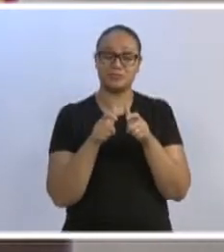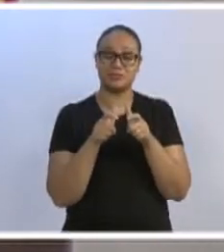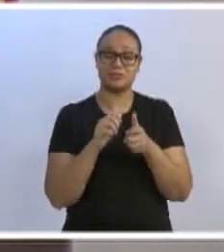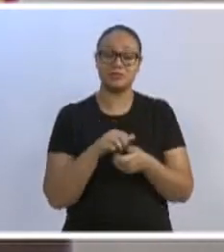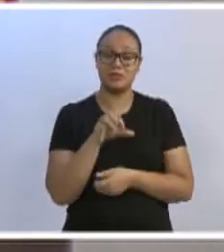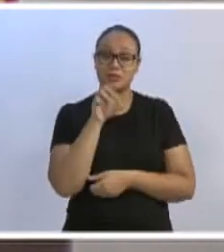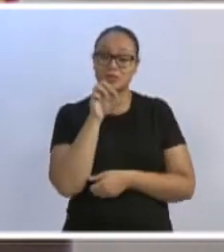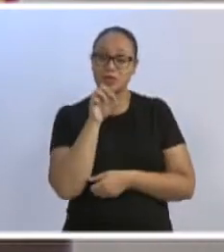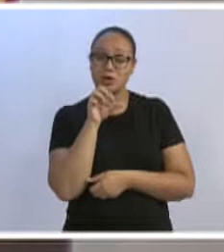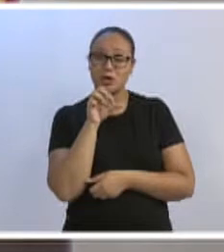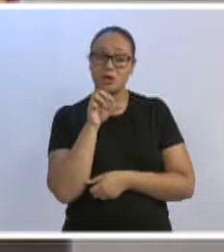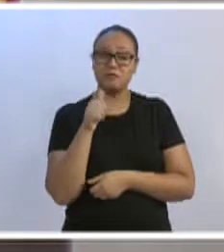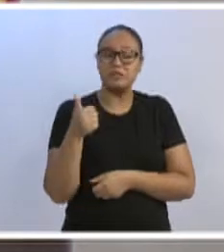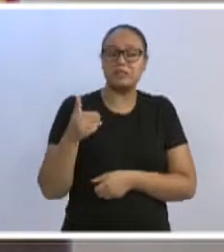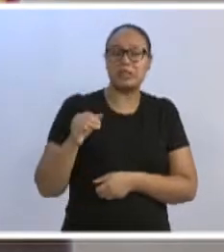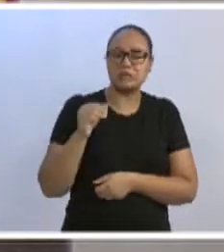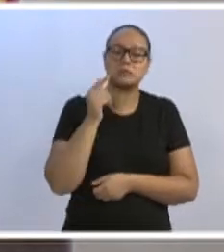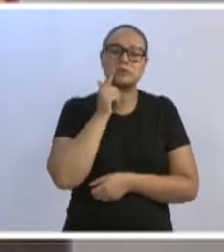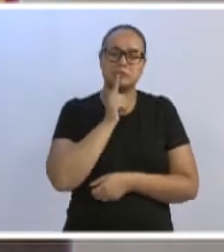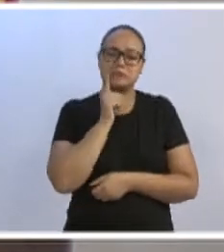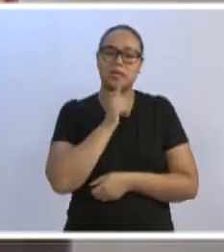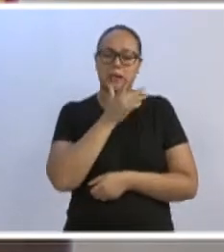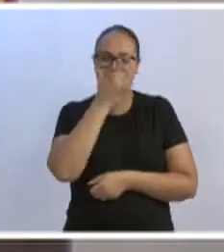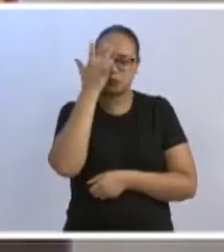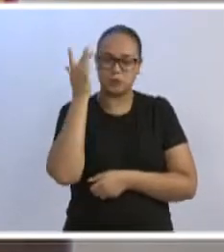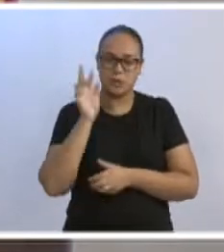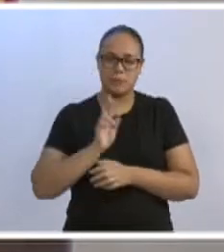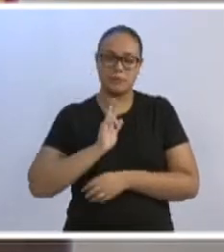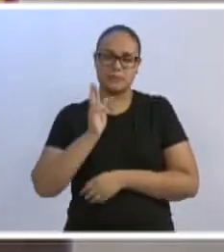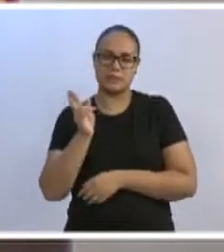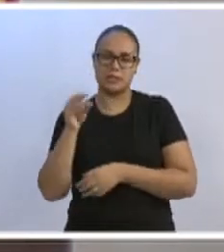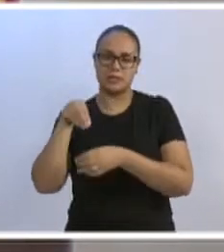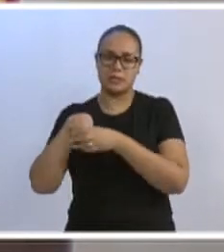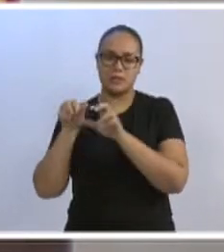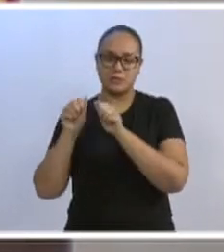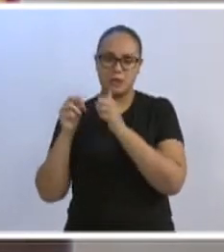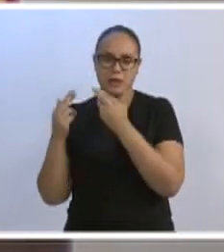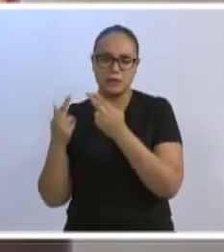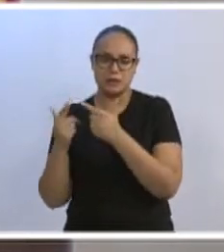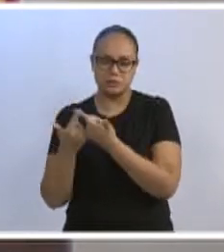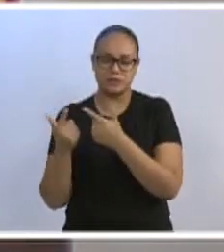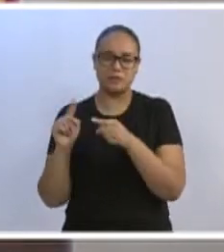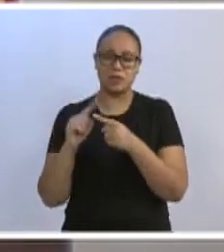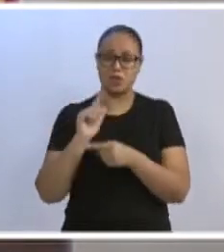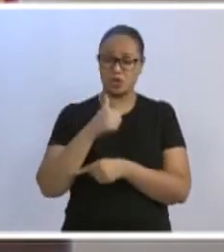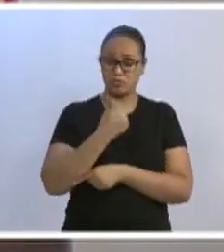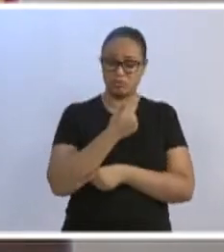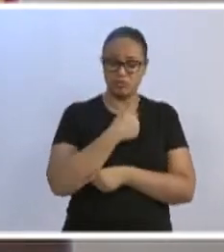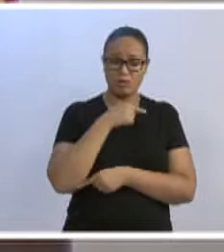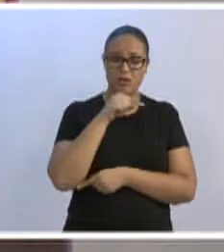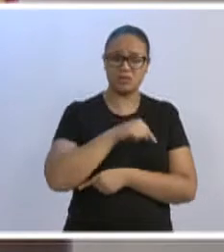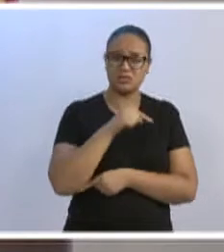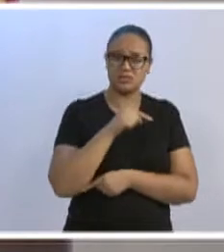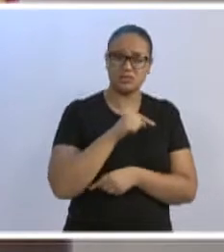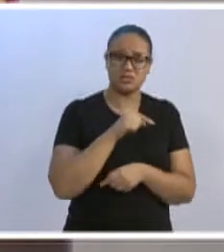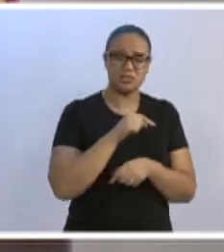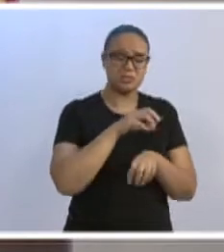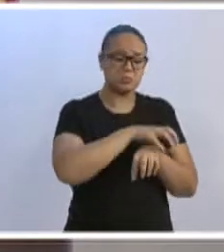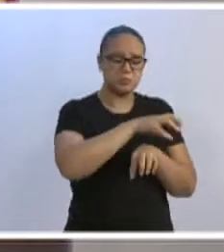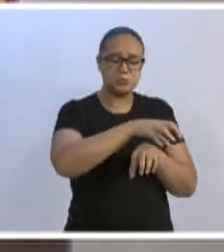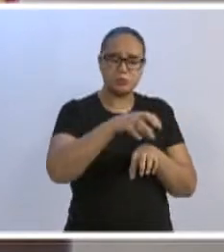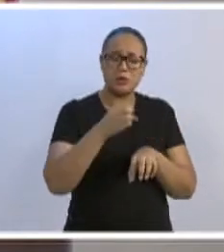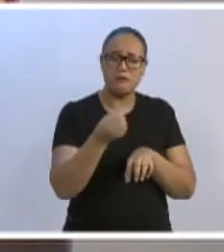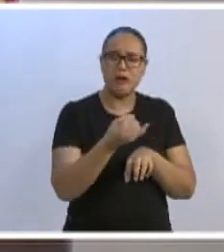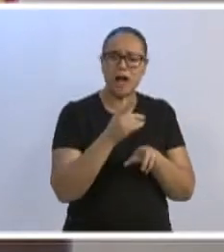representantes Blumenau e região aqui, que pega aí toda a nossa região do Médio, do Alto Vale, Vale do Itapocu, nós não temos aí,